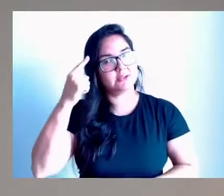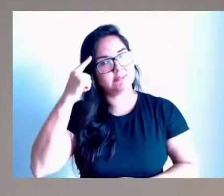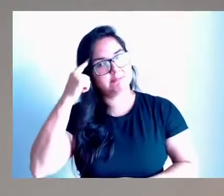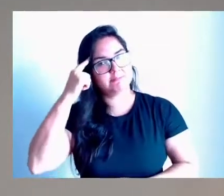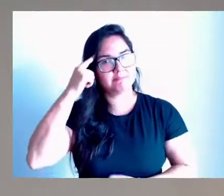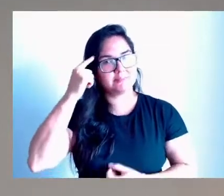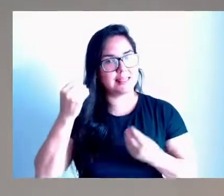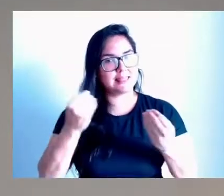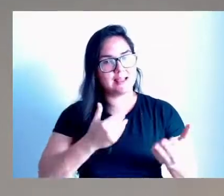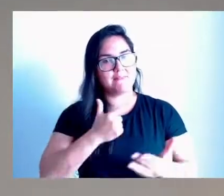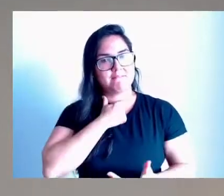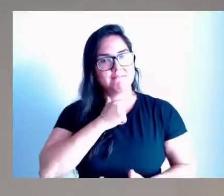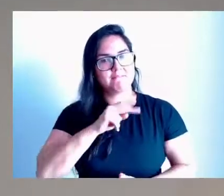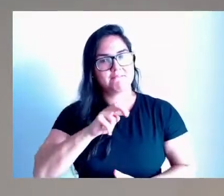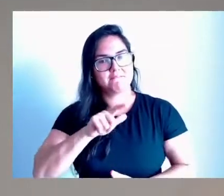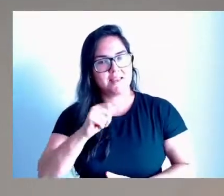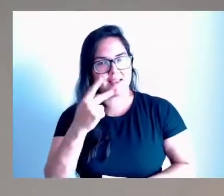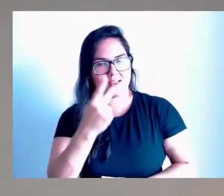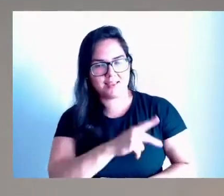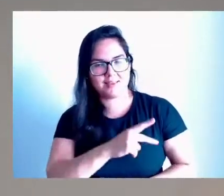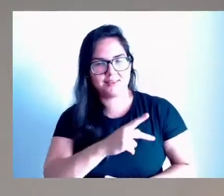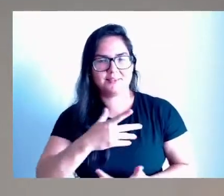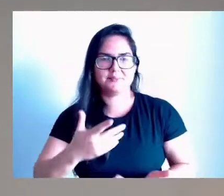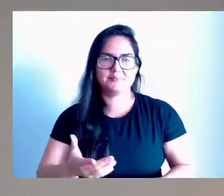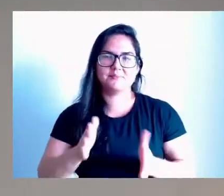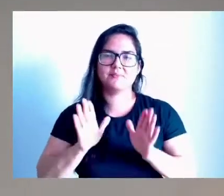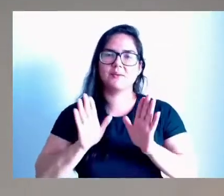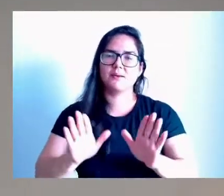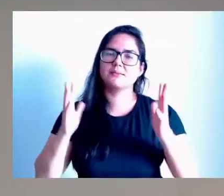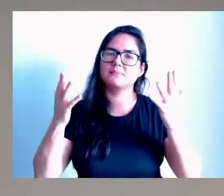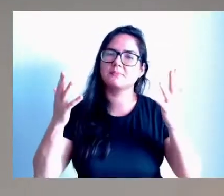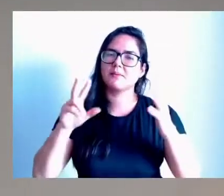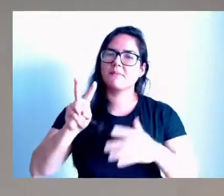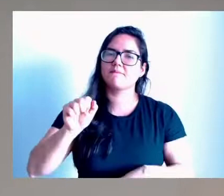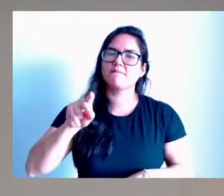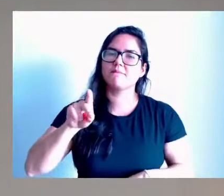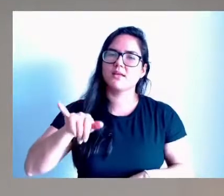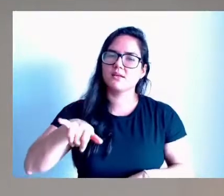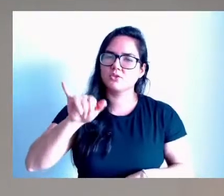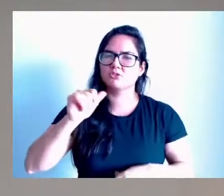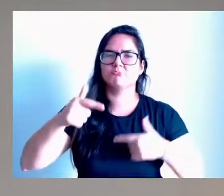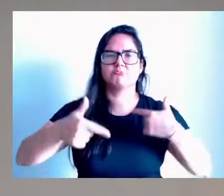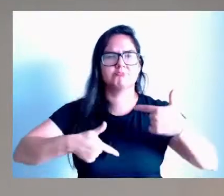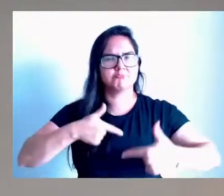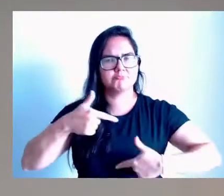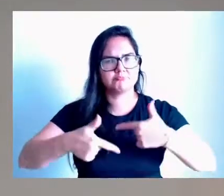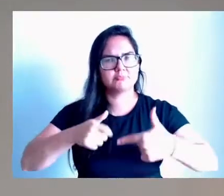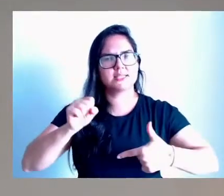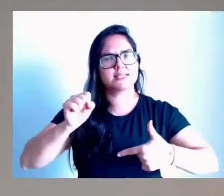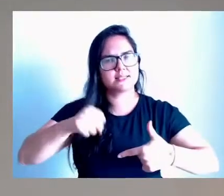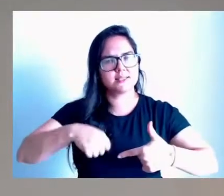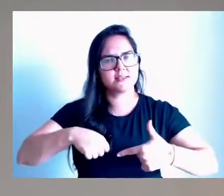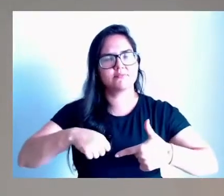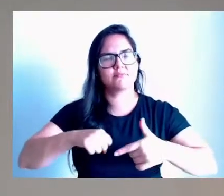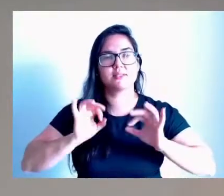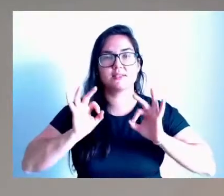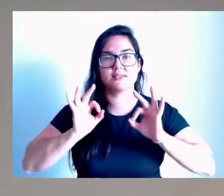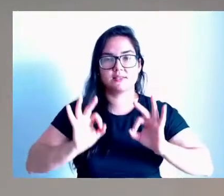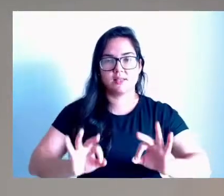para ti, que está aí muito e pouca. Mas, parabéns, Vandi, fez um grande trabalho, sim, e com certeza,